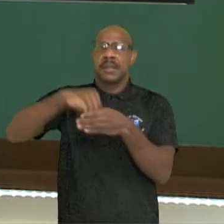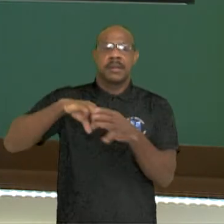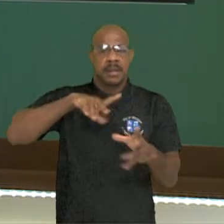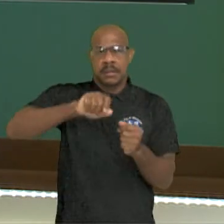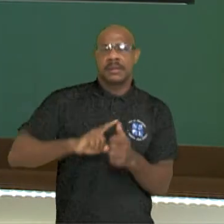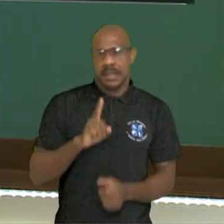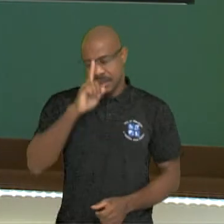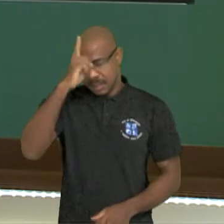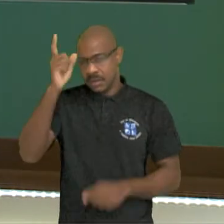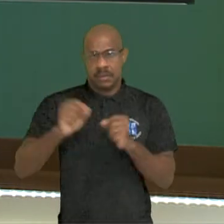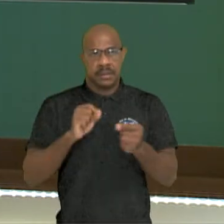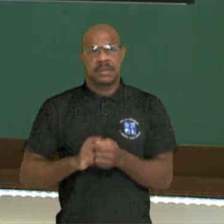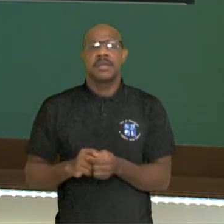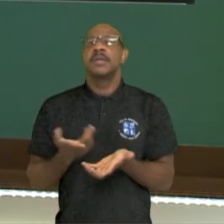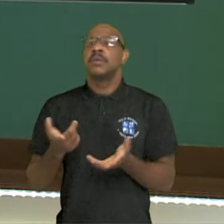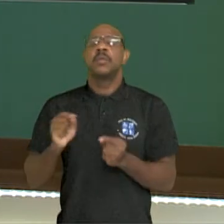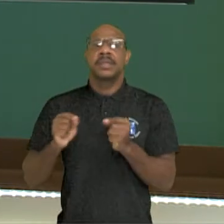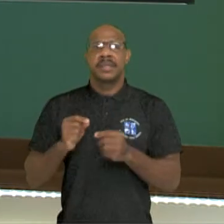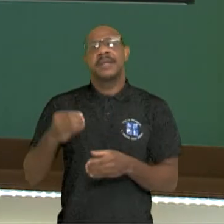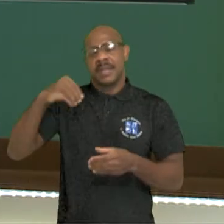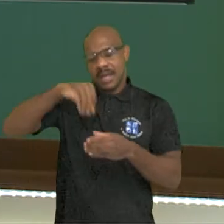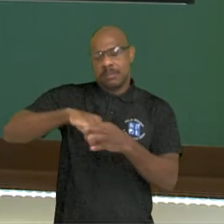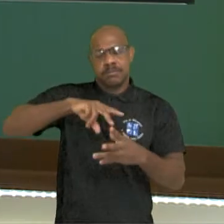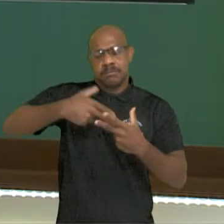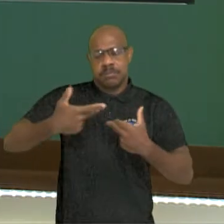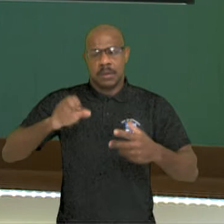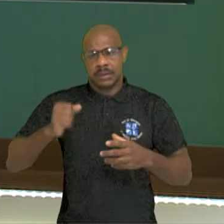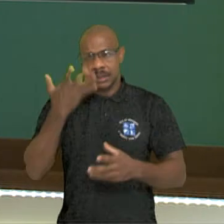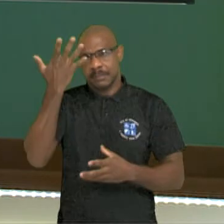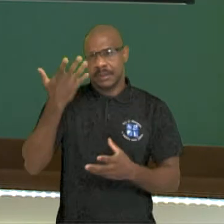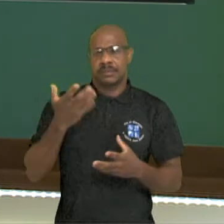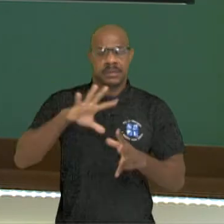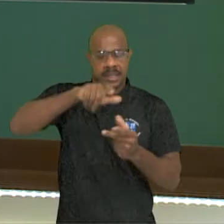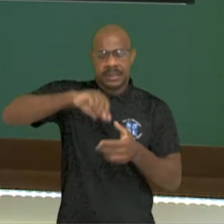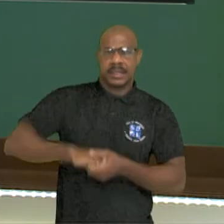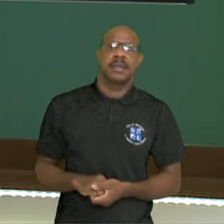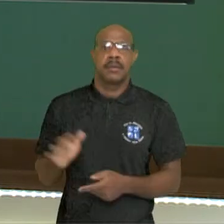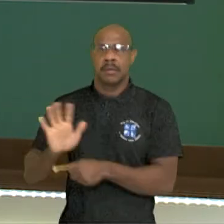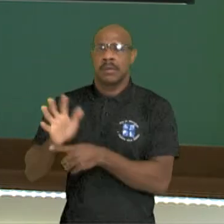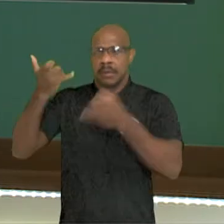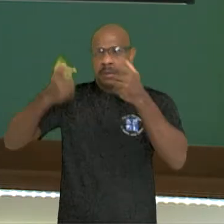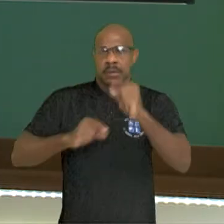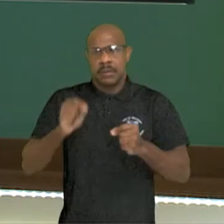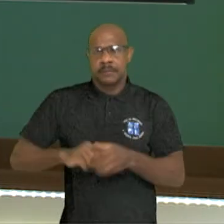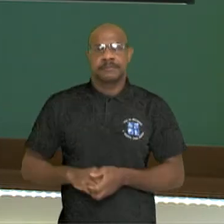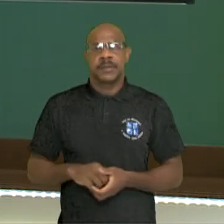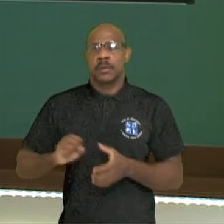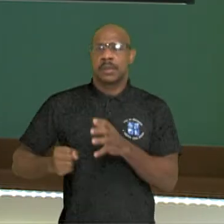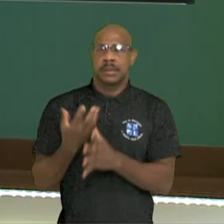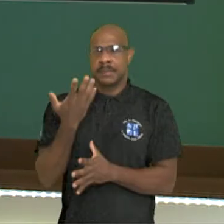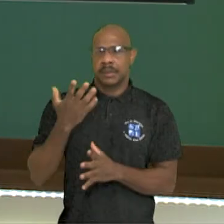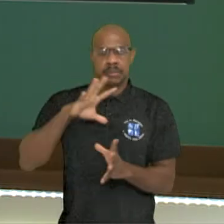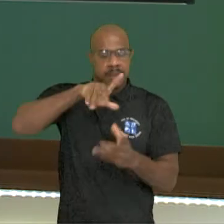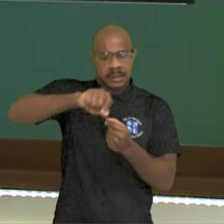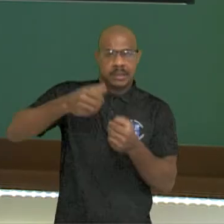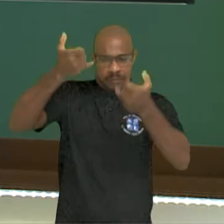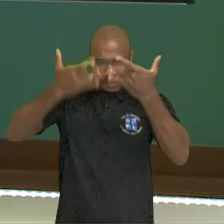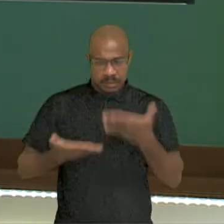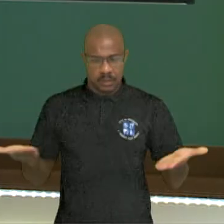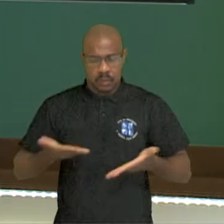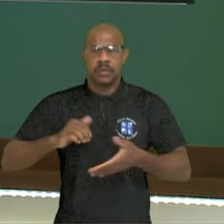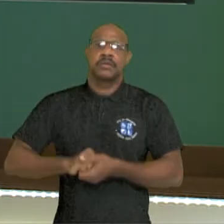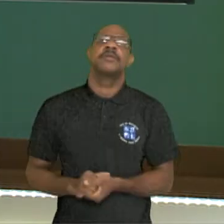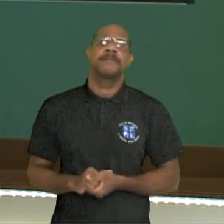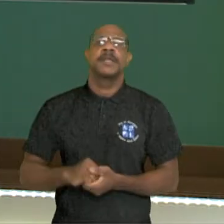toda essa ideia de dinâmica interna da Terra. Nesse vídeo nós falamos sobre a dinâmica do planeta e a formação do planeta